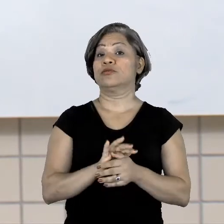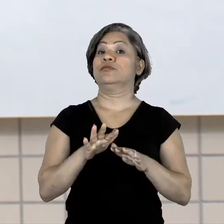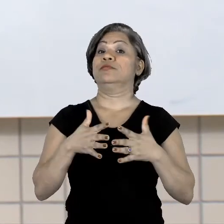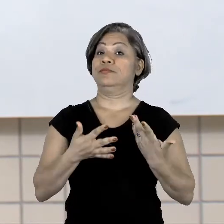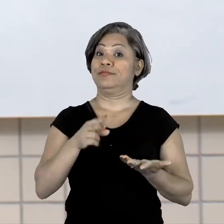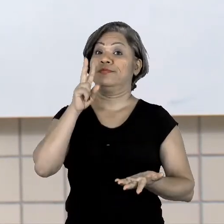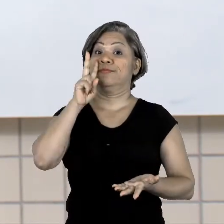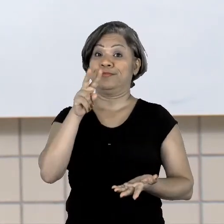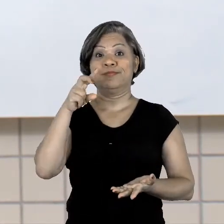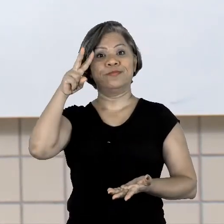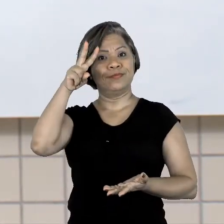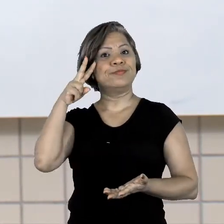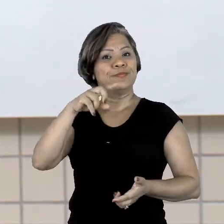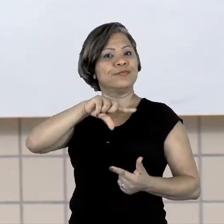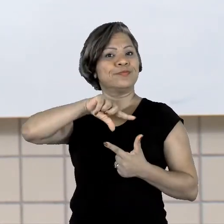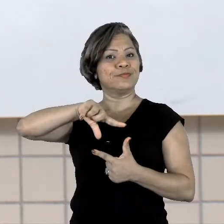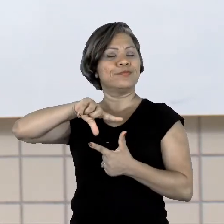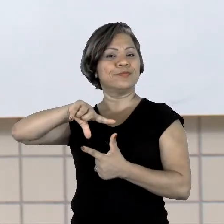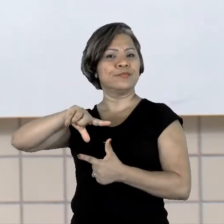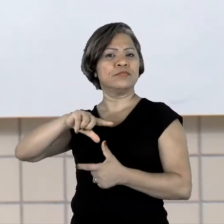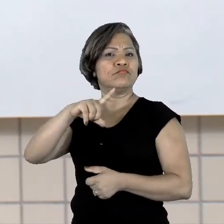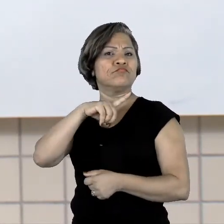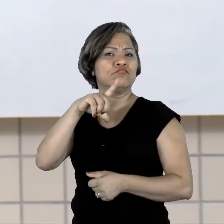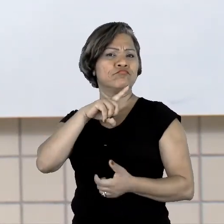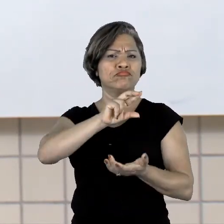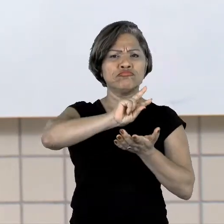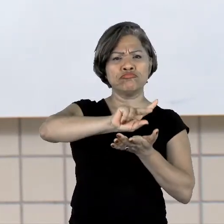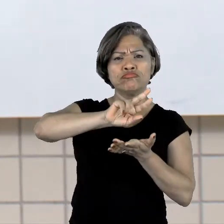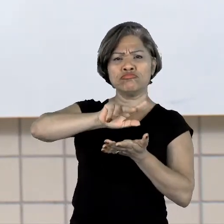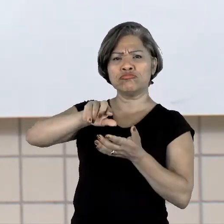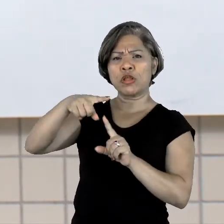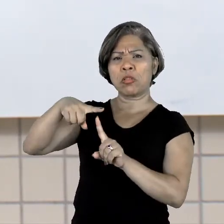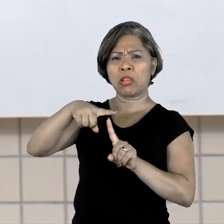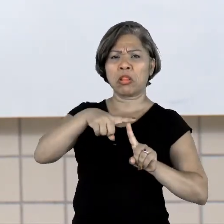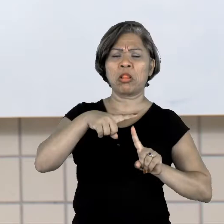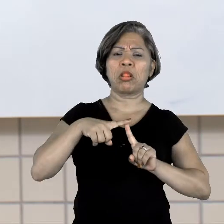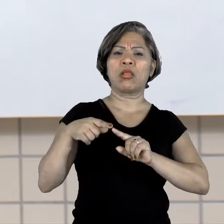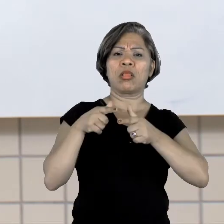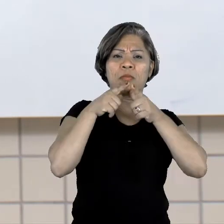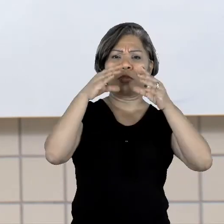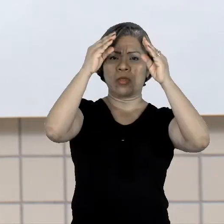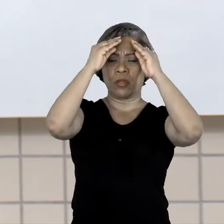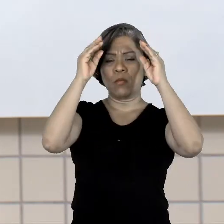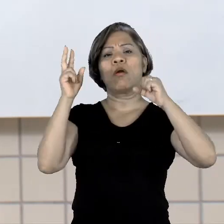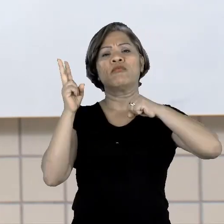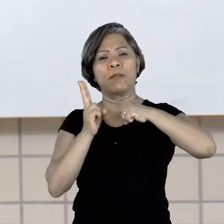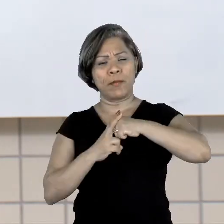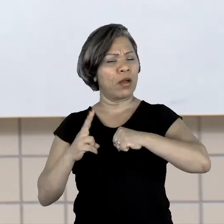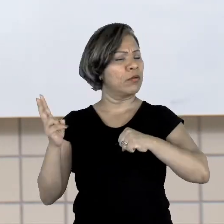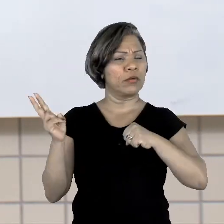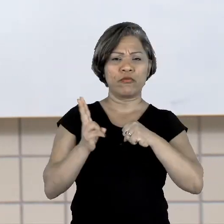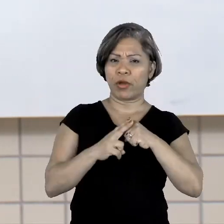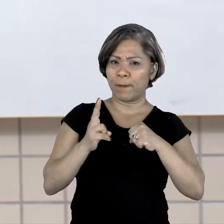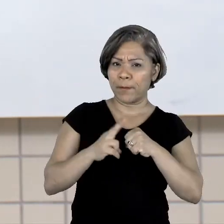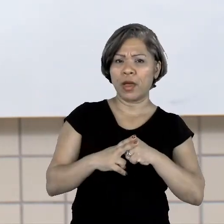diversos tipos de linguagem. A linguagem verbal, não verbal, através do som, né? Tudo isso